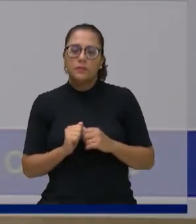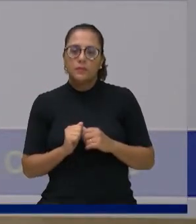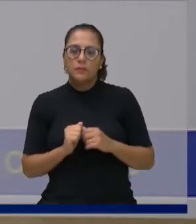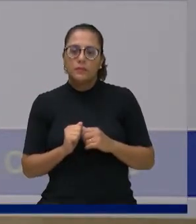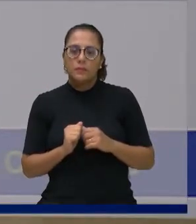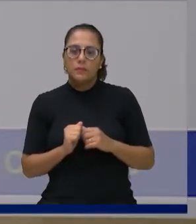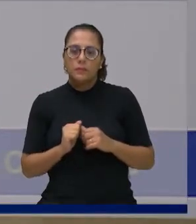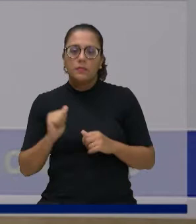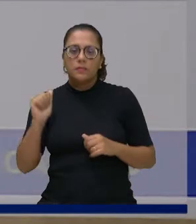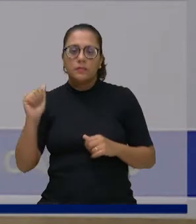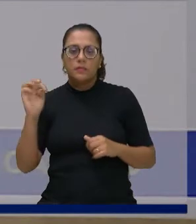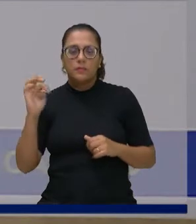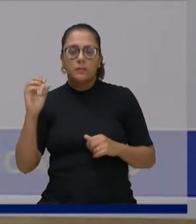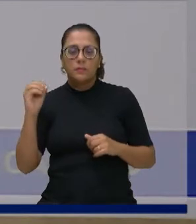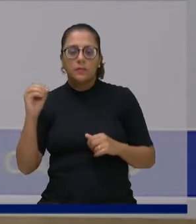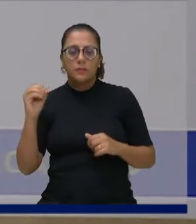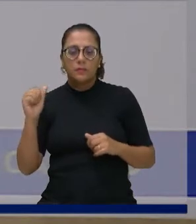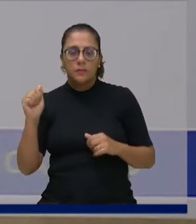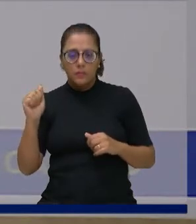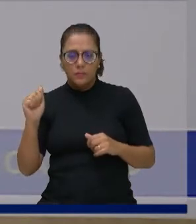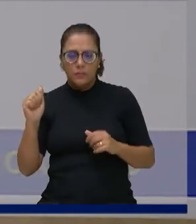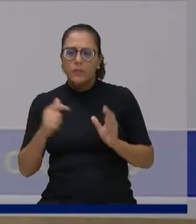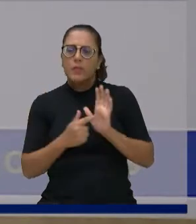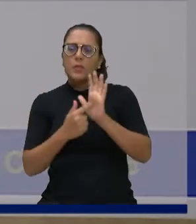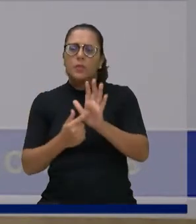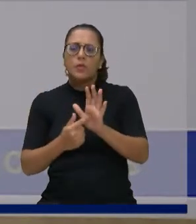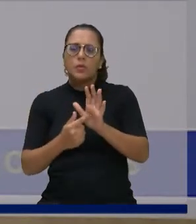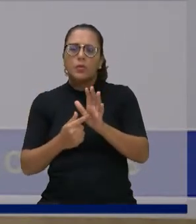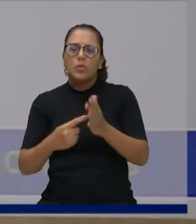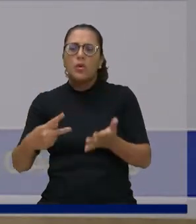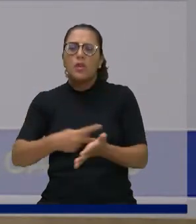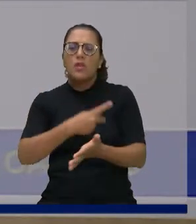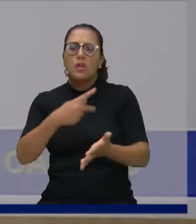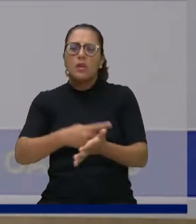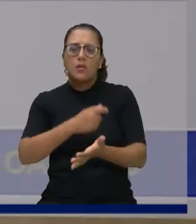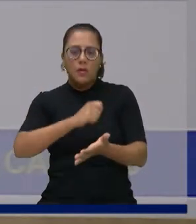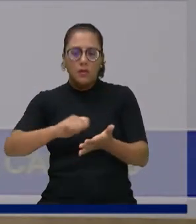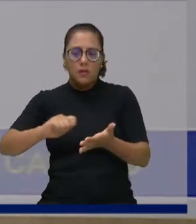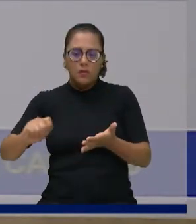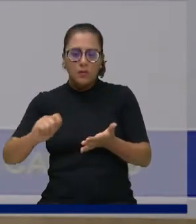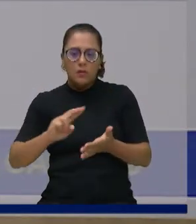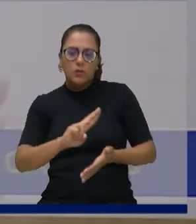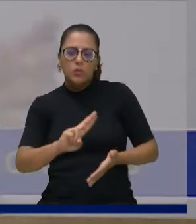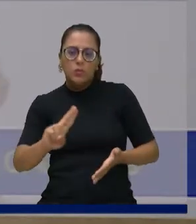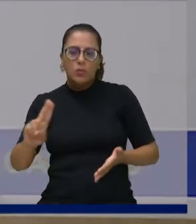atas identificou erro de grafia no nome do senhor